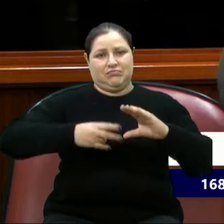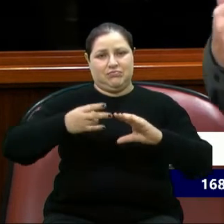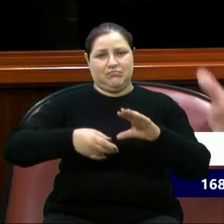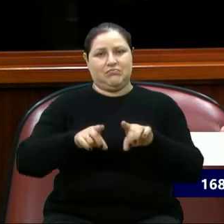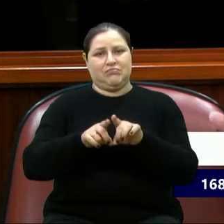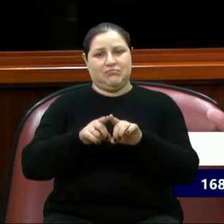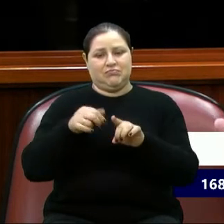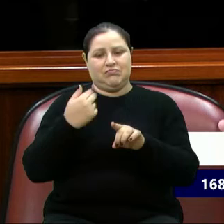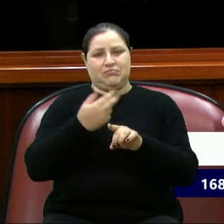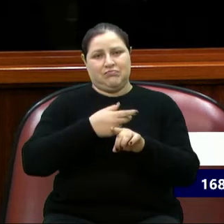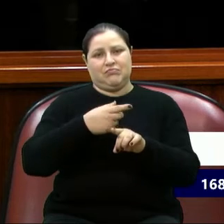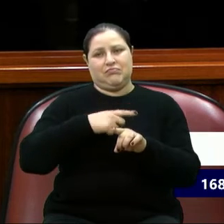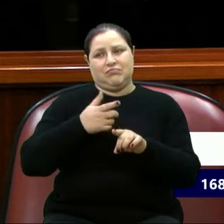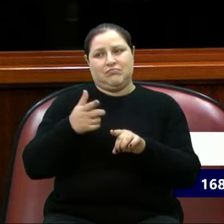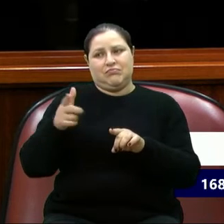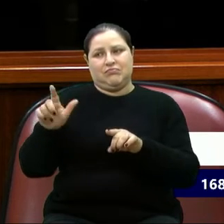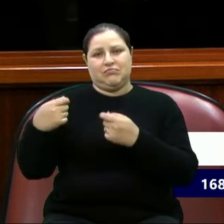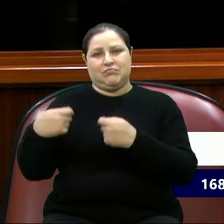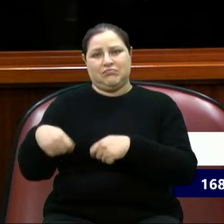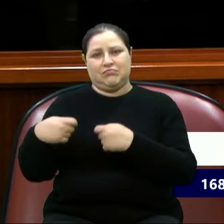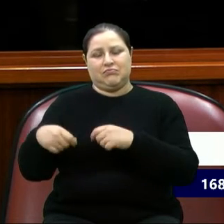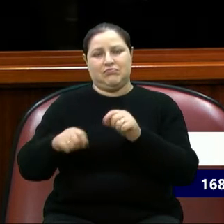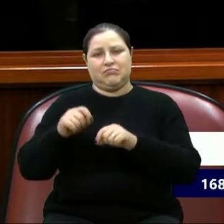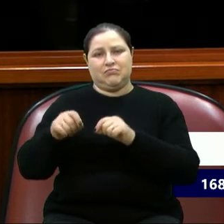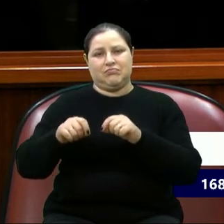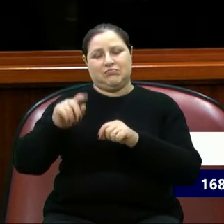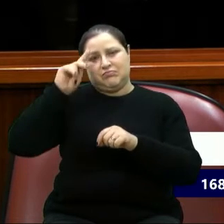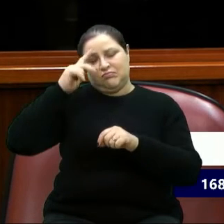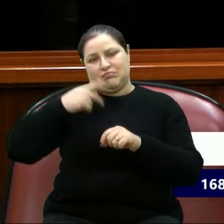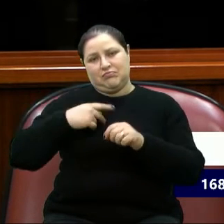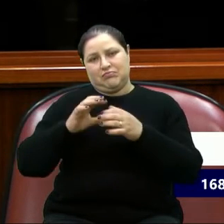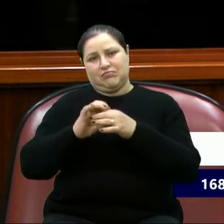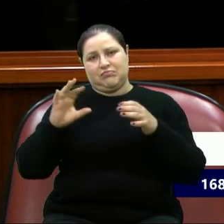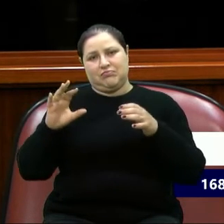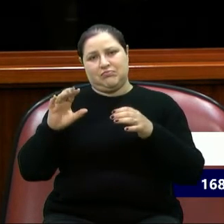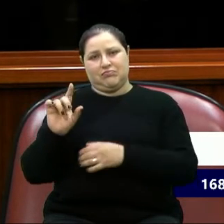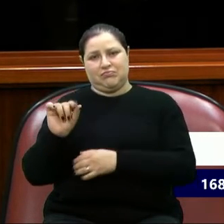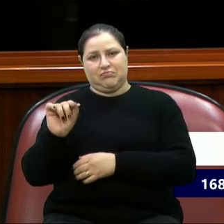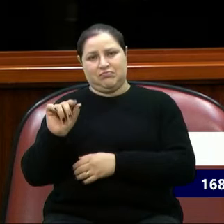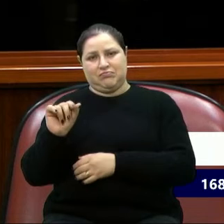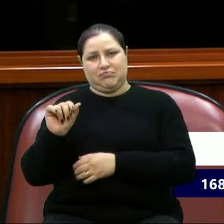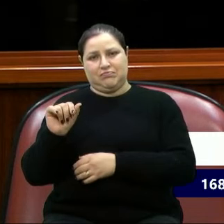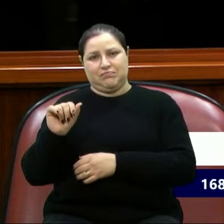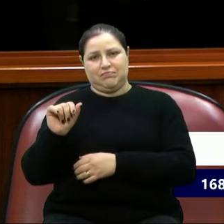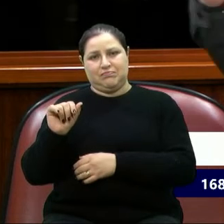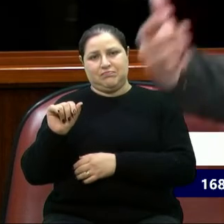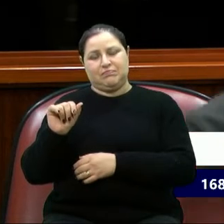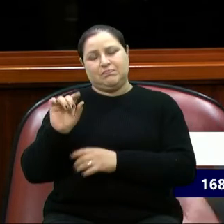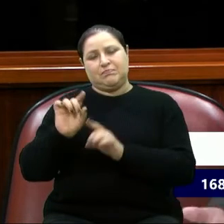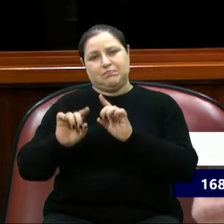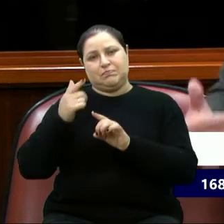seguimos com outras necessidades, que a verba da autonomia financeira, não cabe a verba da autonomia financeira da conta,